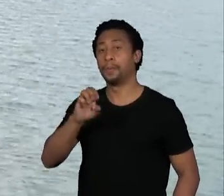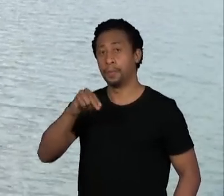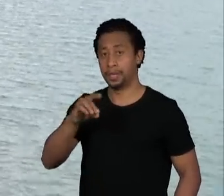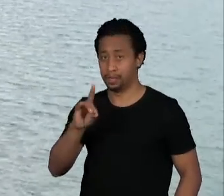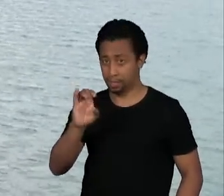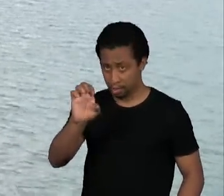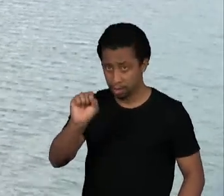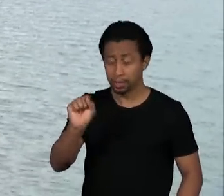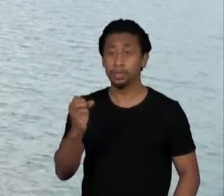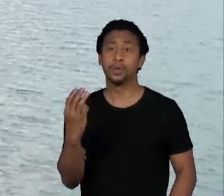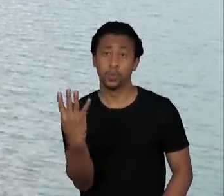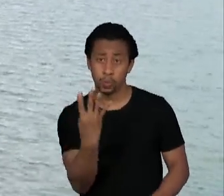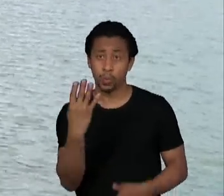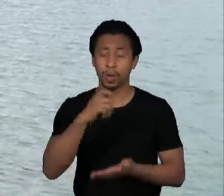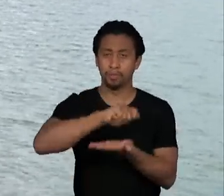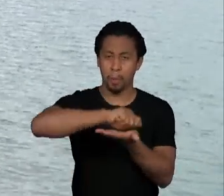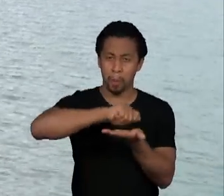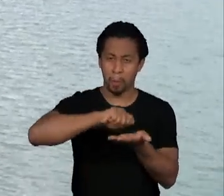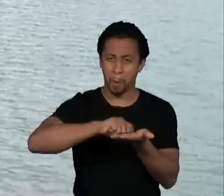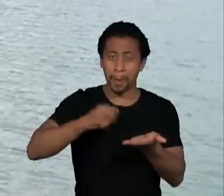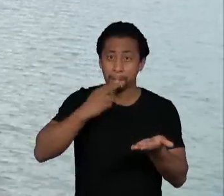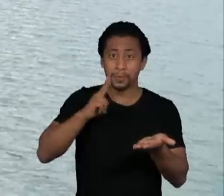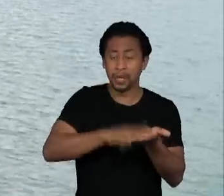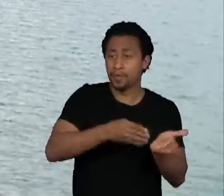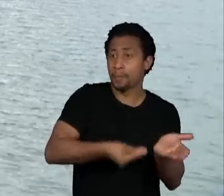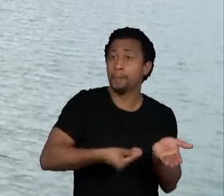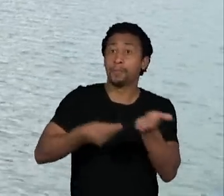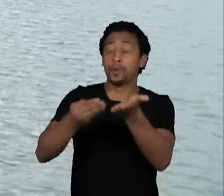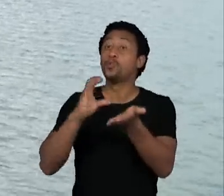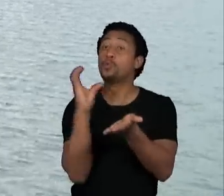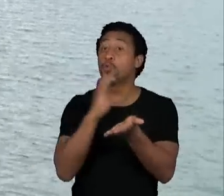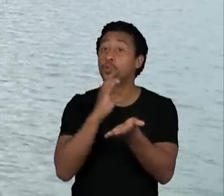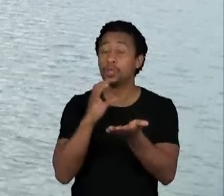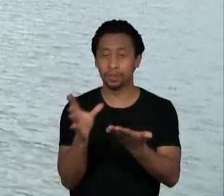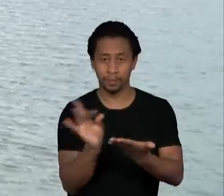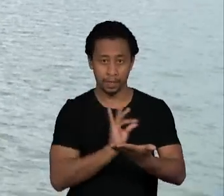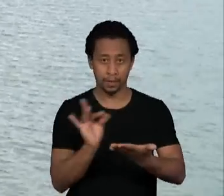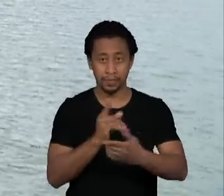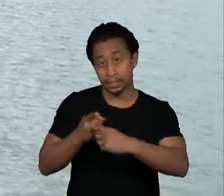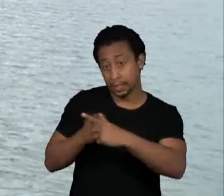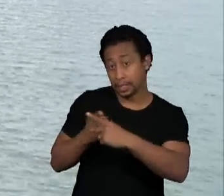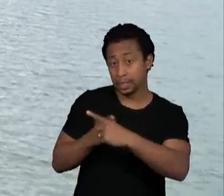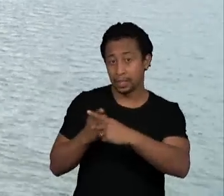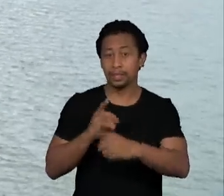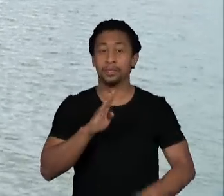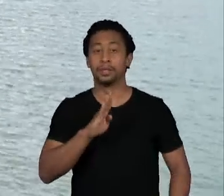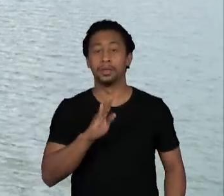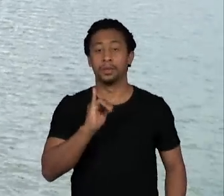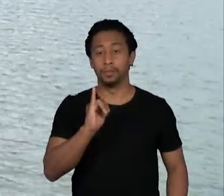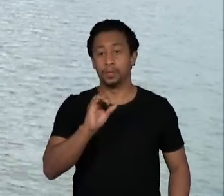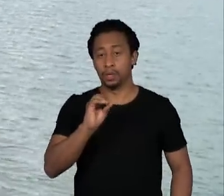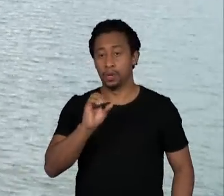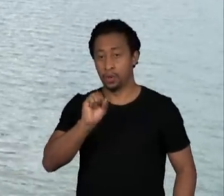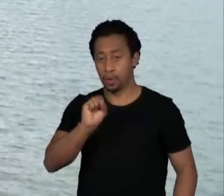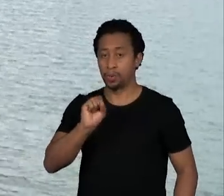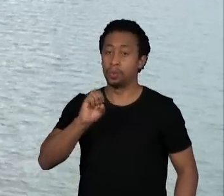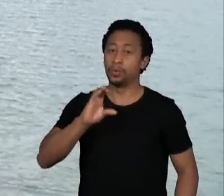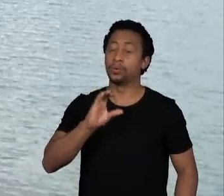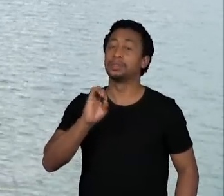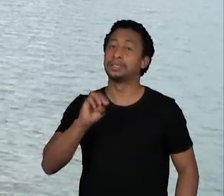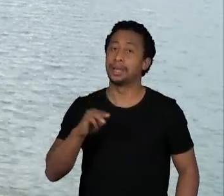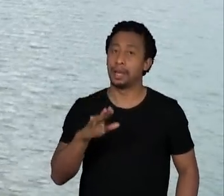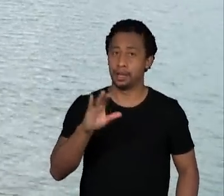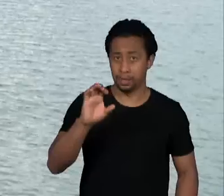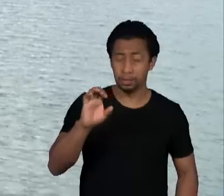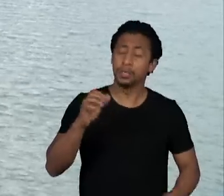regime de urgência para a revista inglesa Bioscience. Afirmam que os projetos previstos para a região, embora